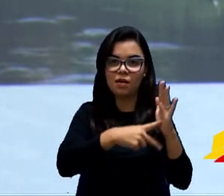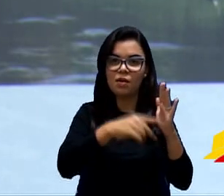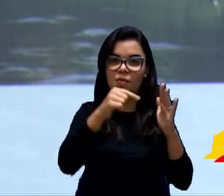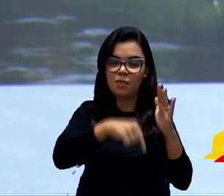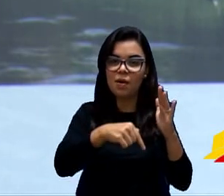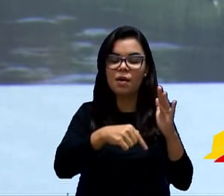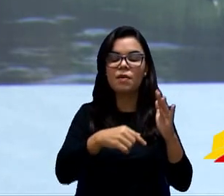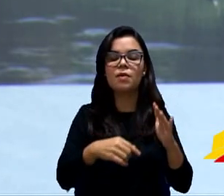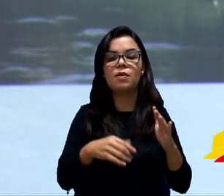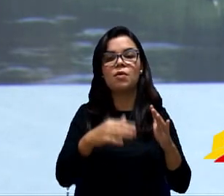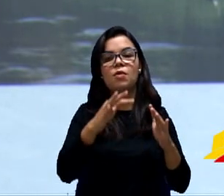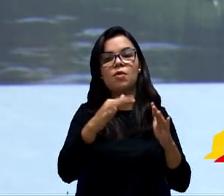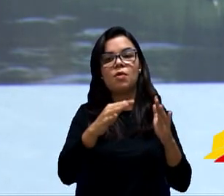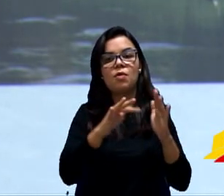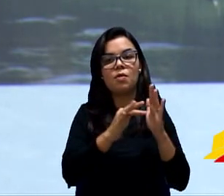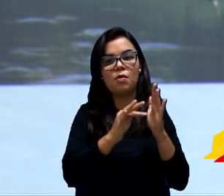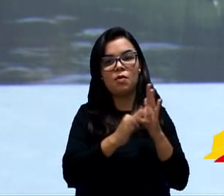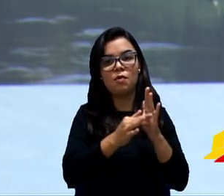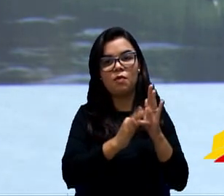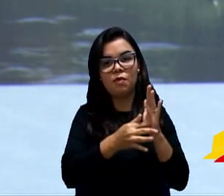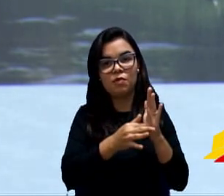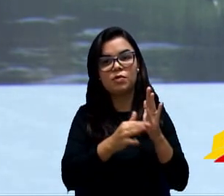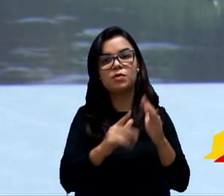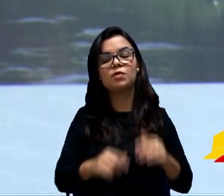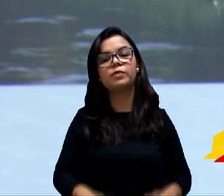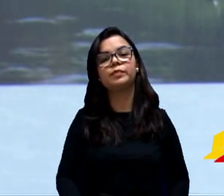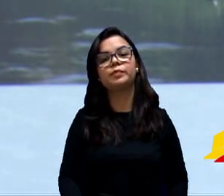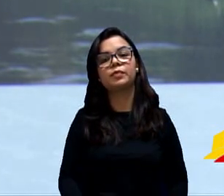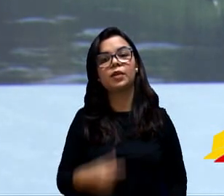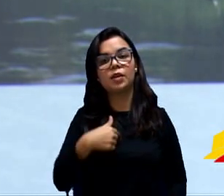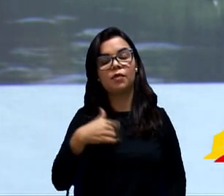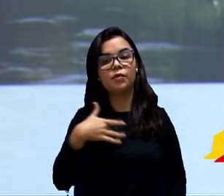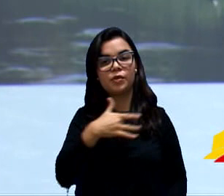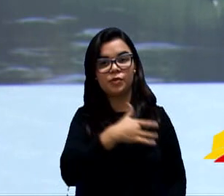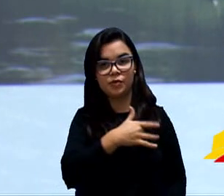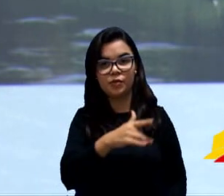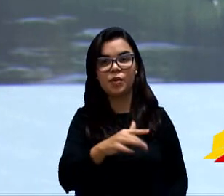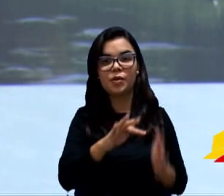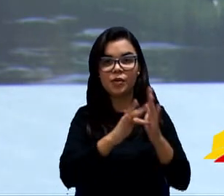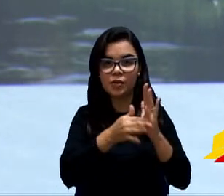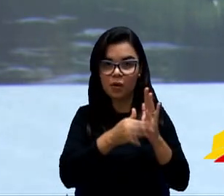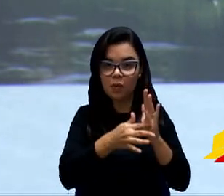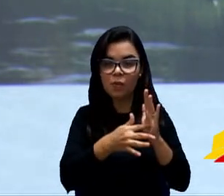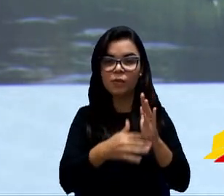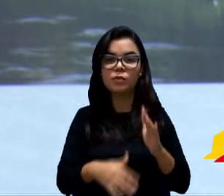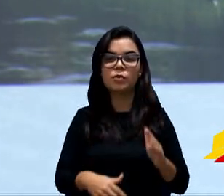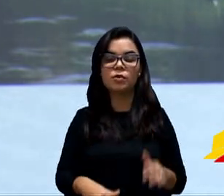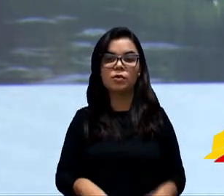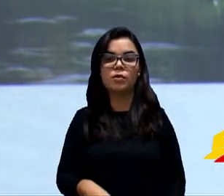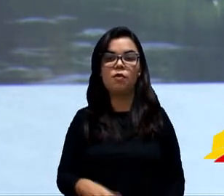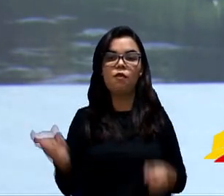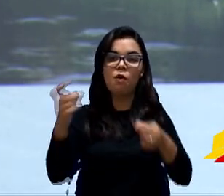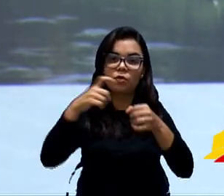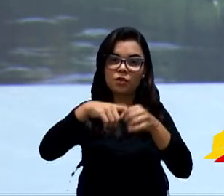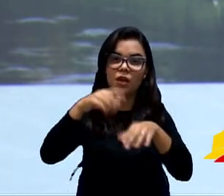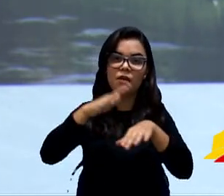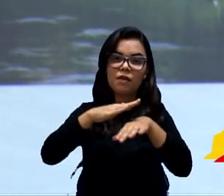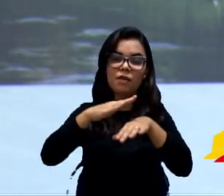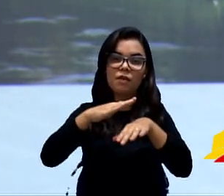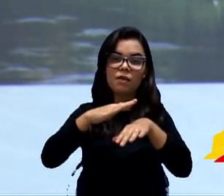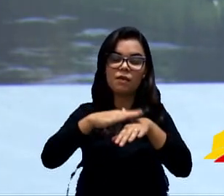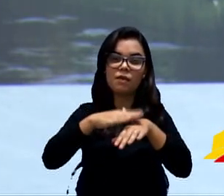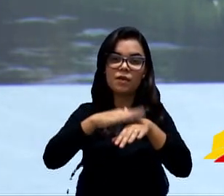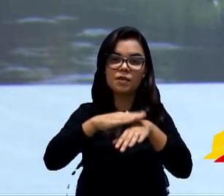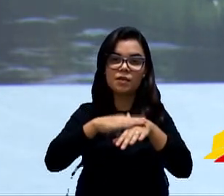para o atendimento da Fundação Saúde. Simples desse jeito. Daí, a